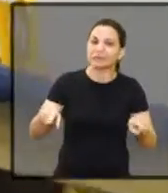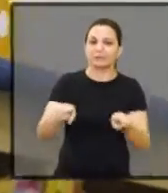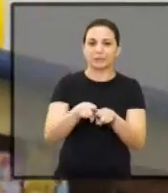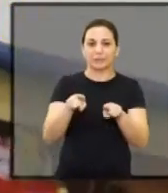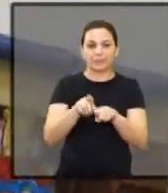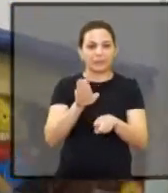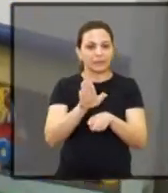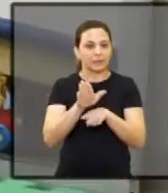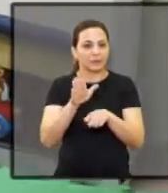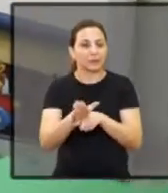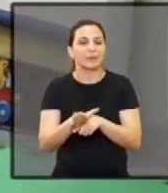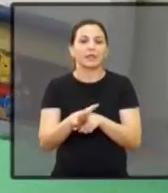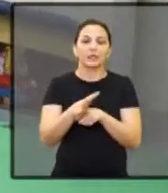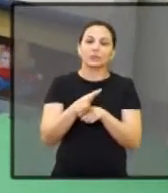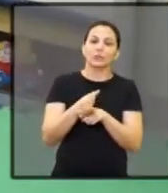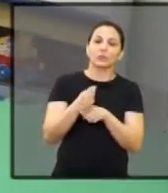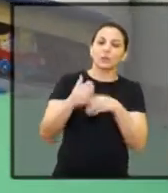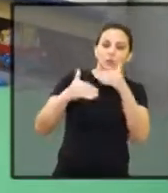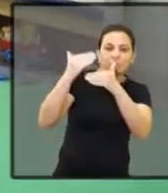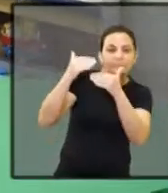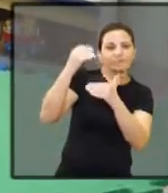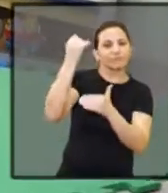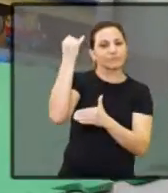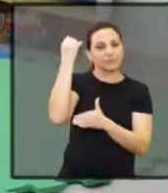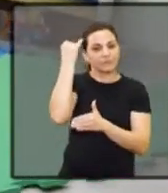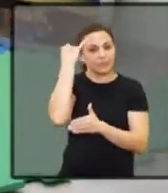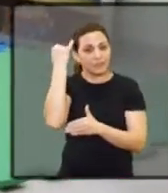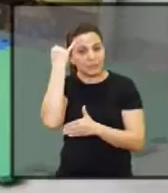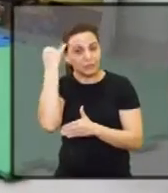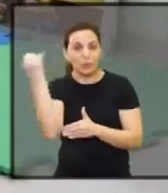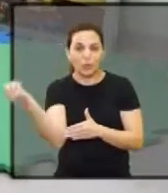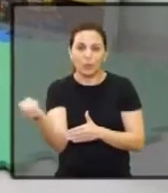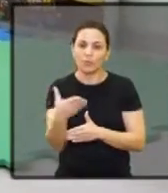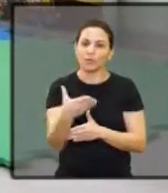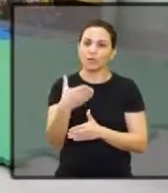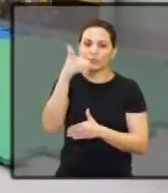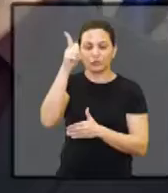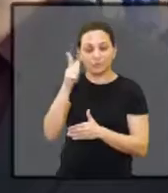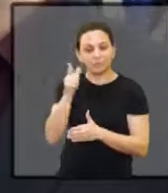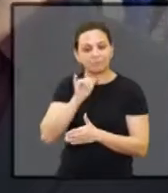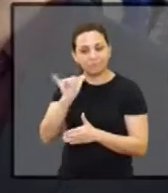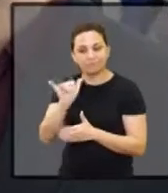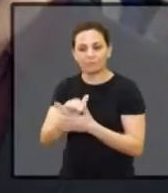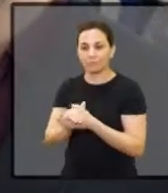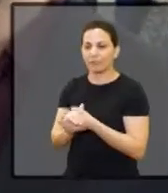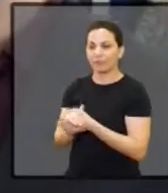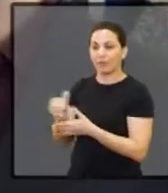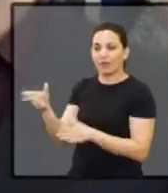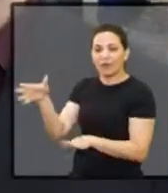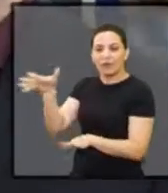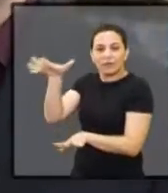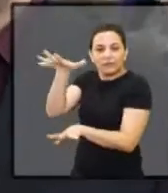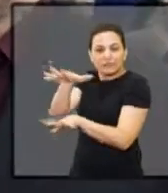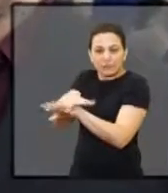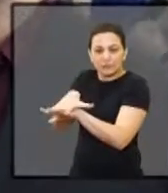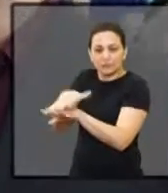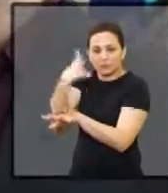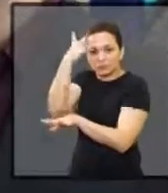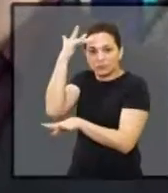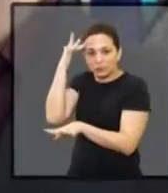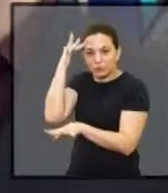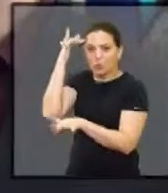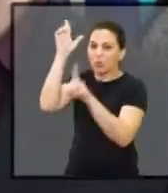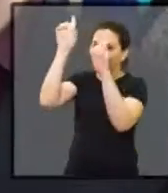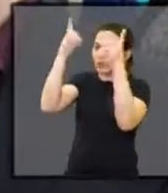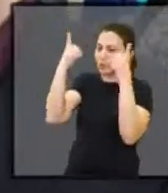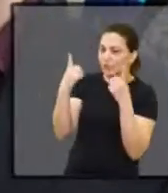além do serviço de reabilitação intelectual. Uma novidade segundo o gerente. Na verdade é você inserir a pessoa que tem